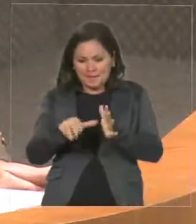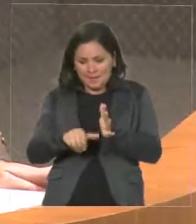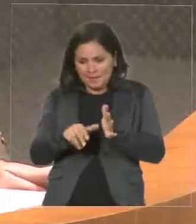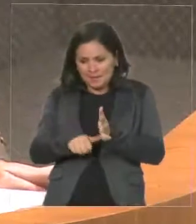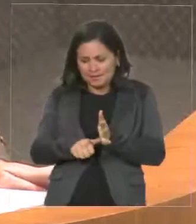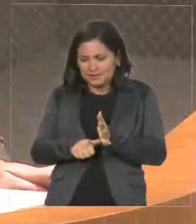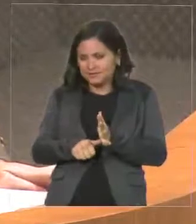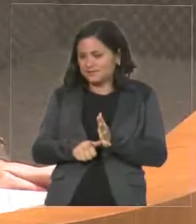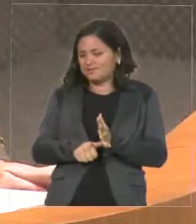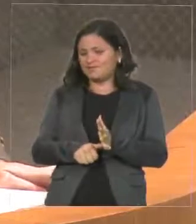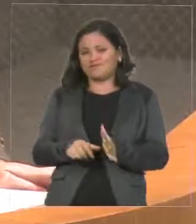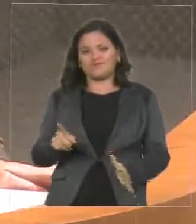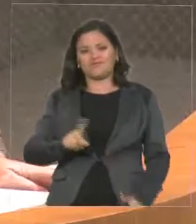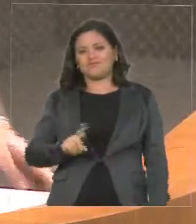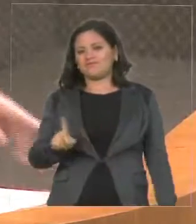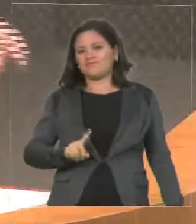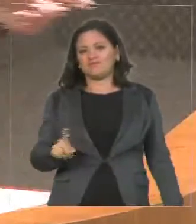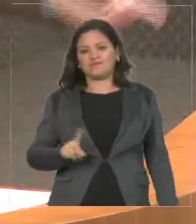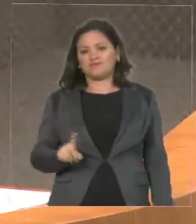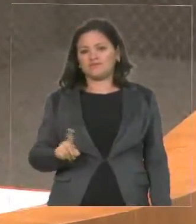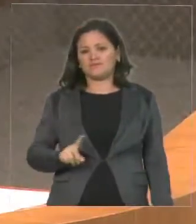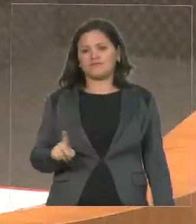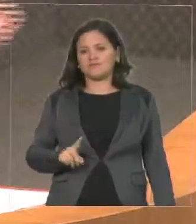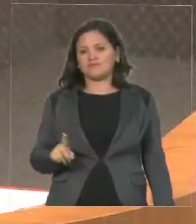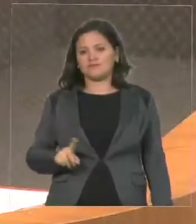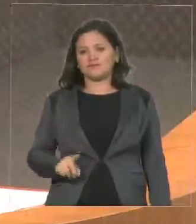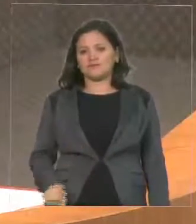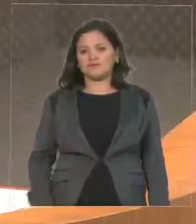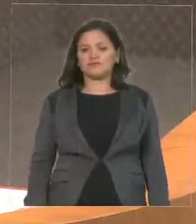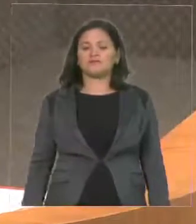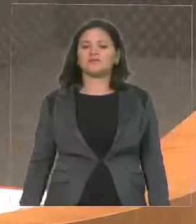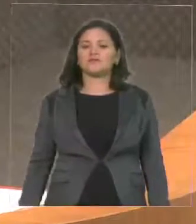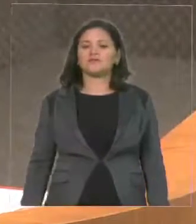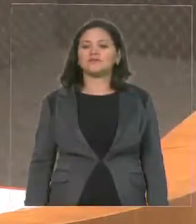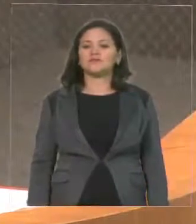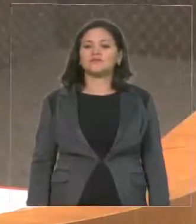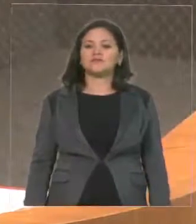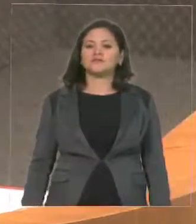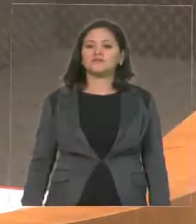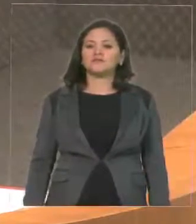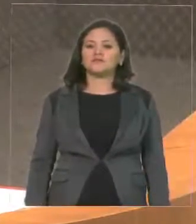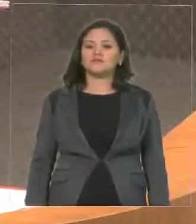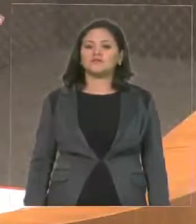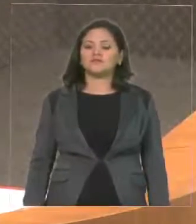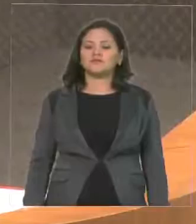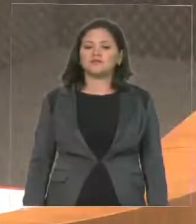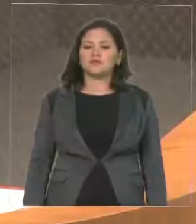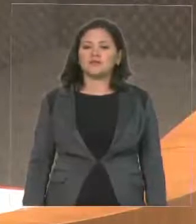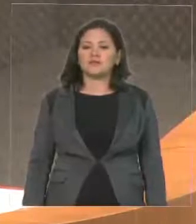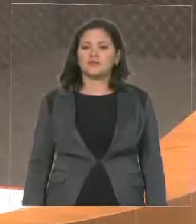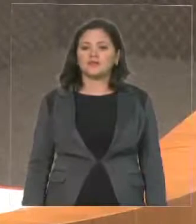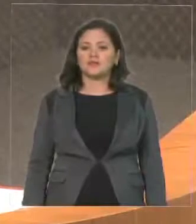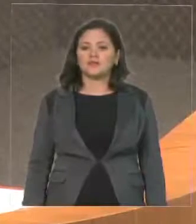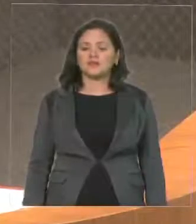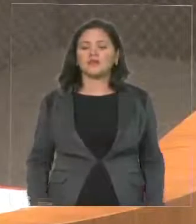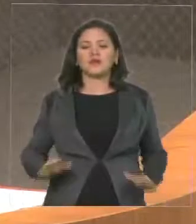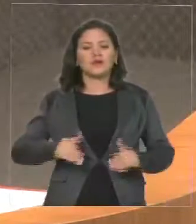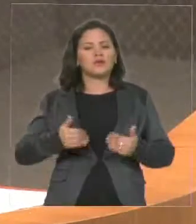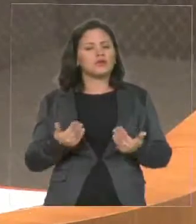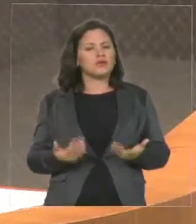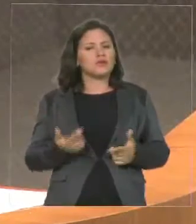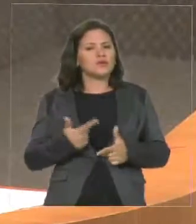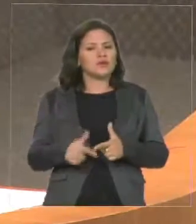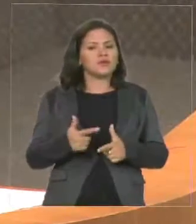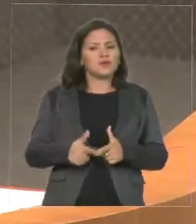incontestável. E eu vou voltar à questão da MC, deputada. Qual é o grande problema que a Secretaria de Saúde,